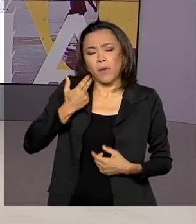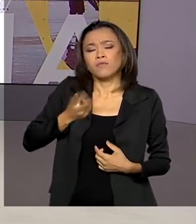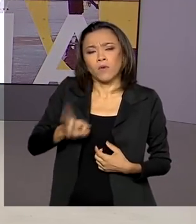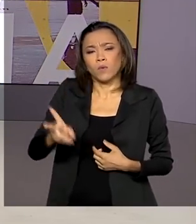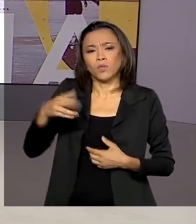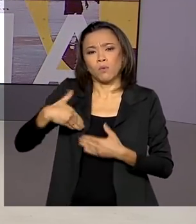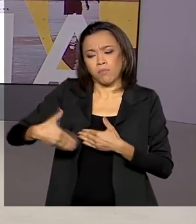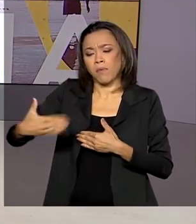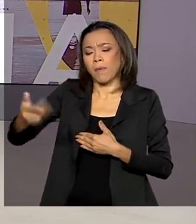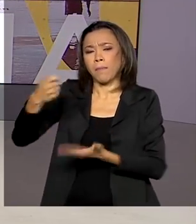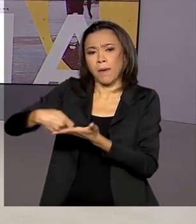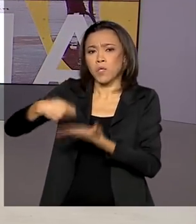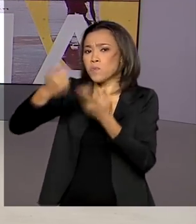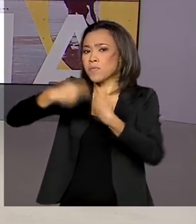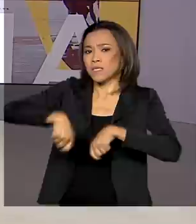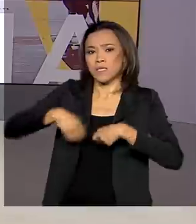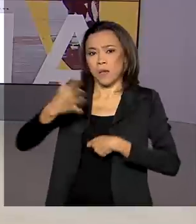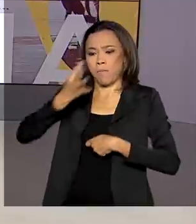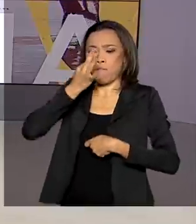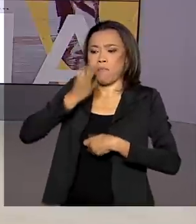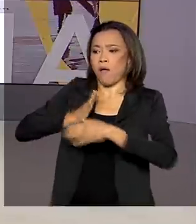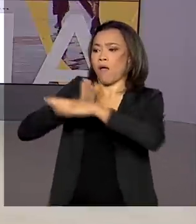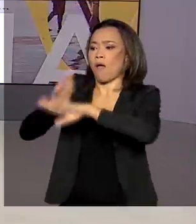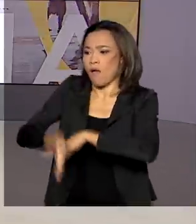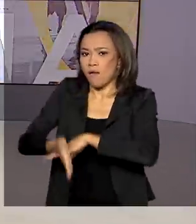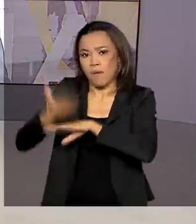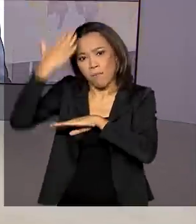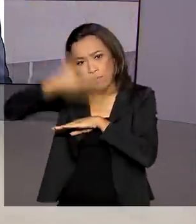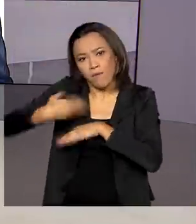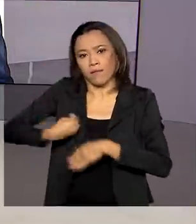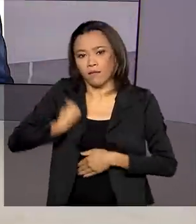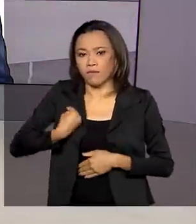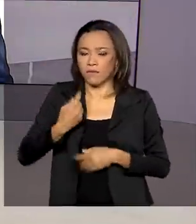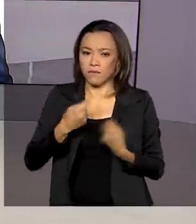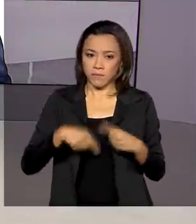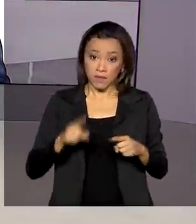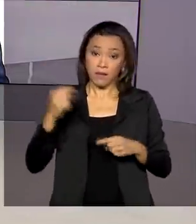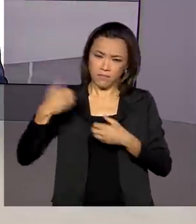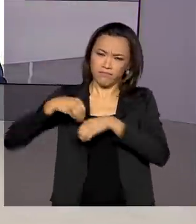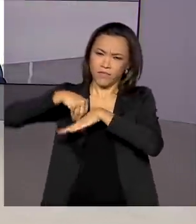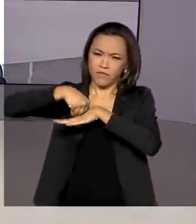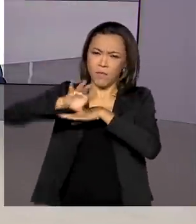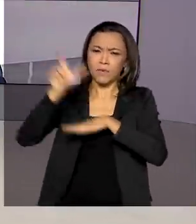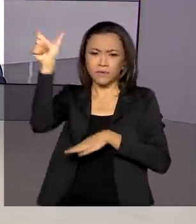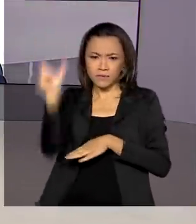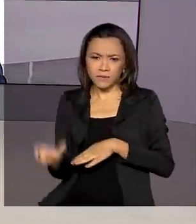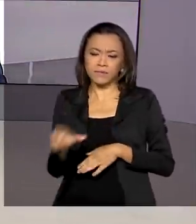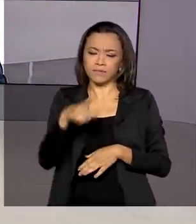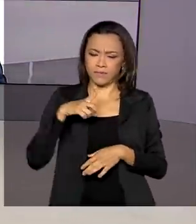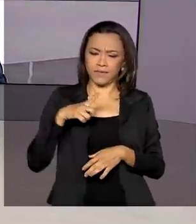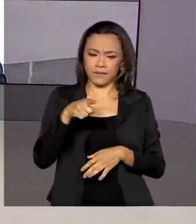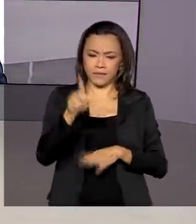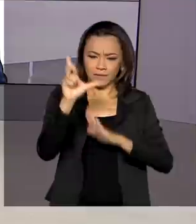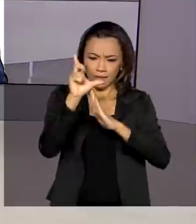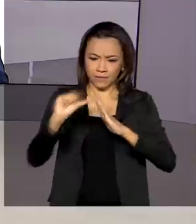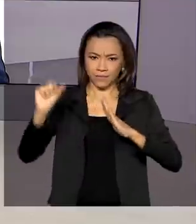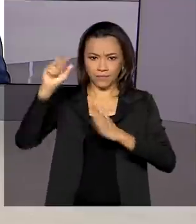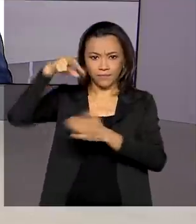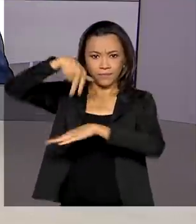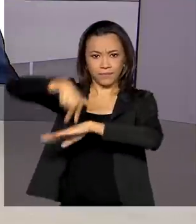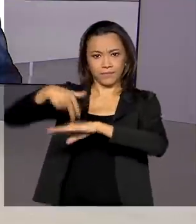a necessidade da comprovação. Vamos saber os detalhes então com o repórter Glauco de Queiroz. Ele está no Palácio do Planalto. Oi Glauco, bom dia.